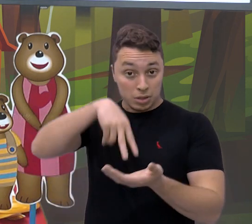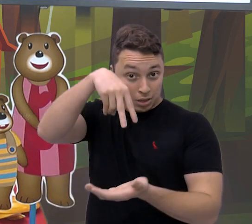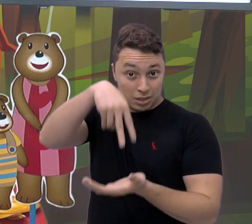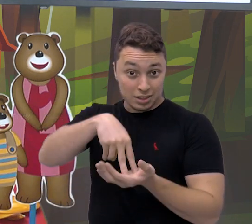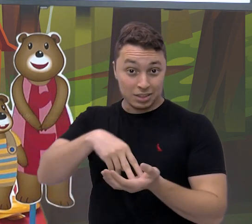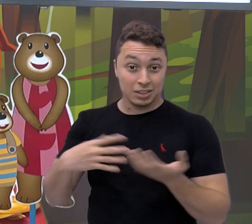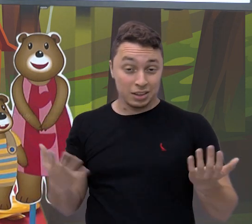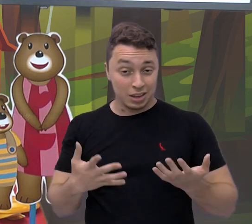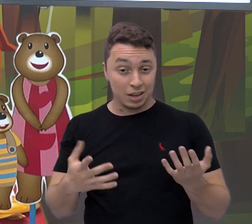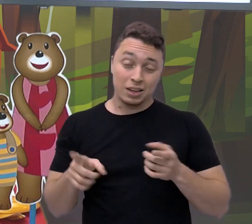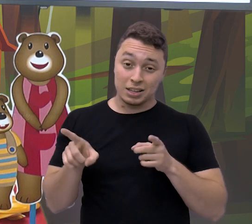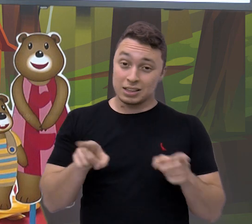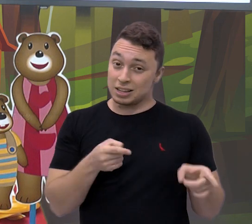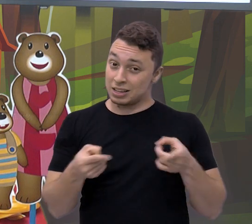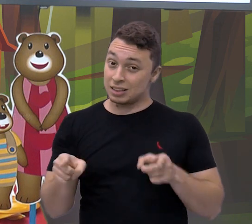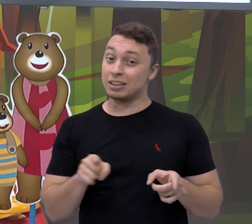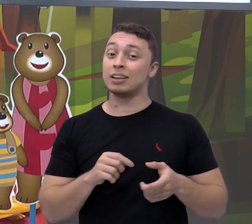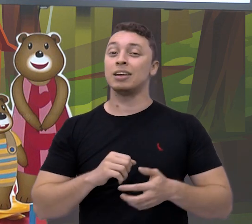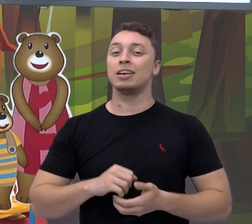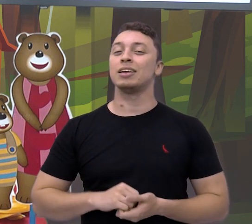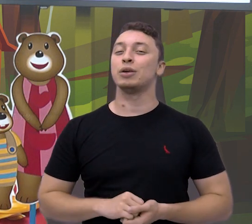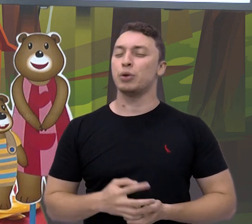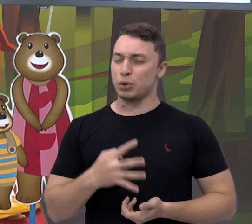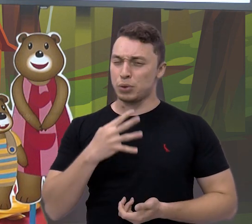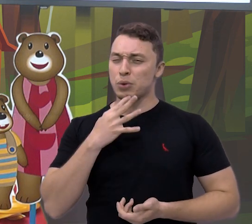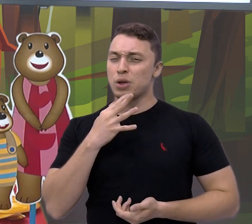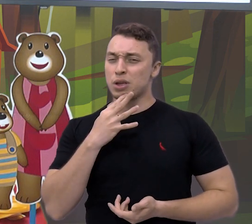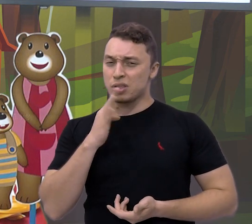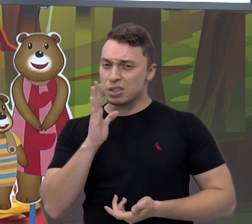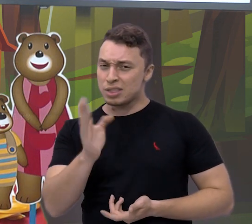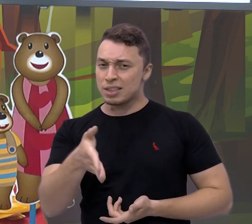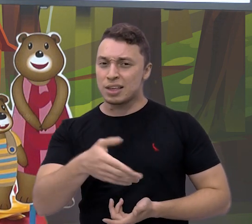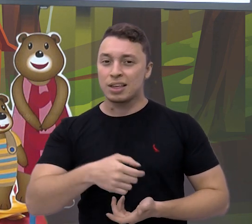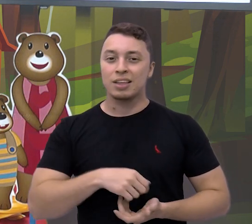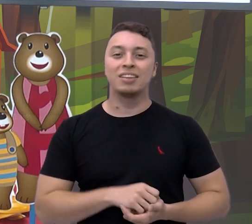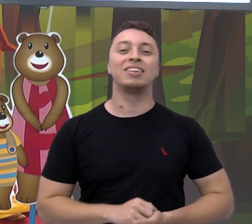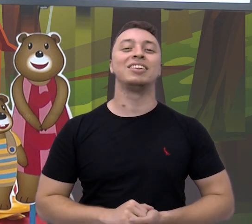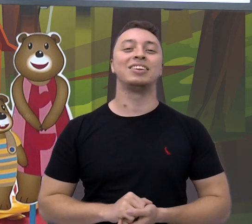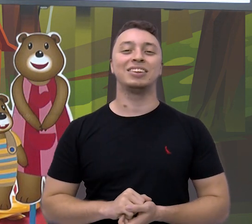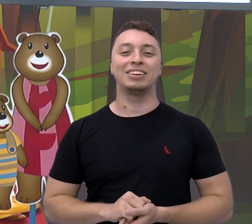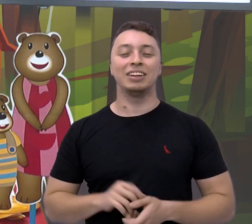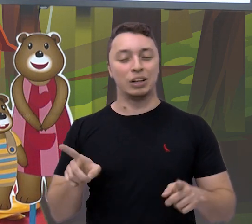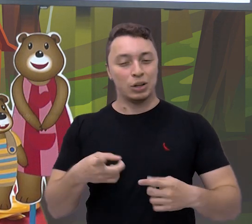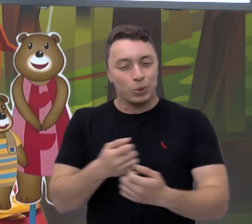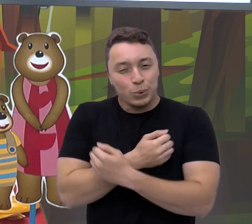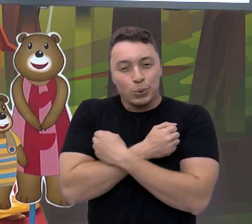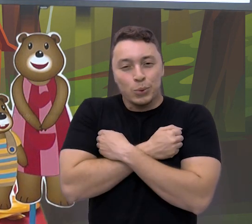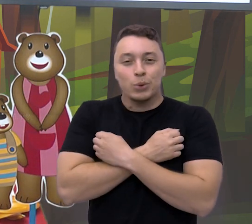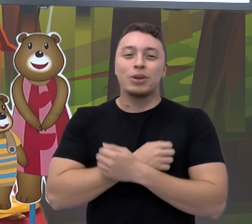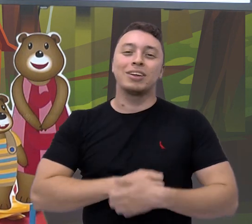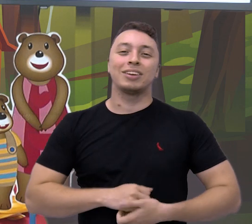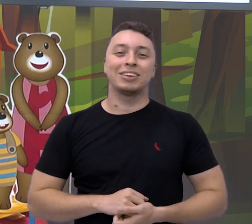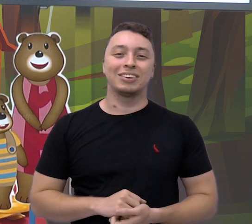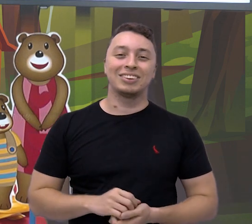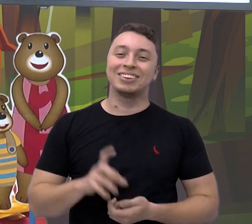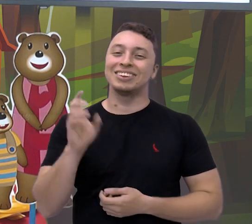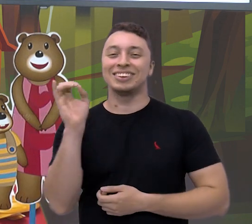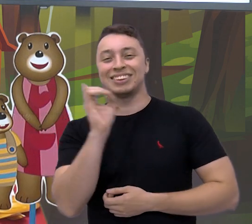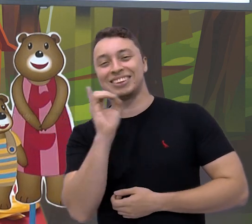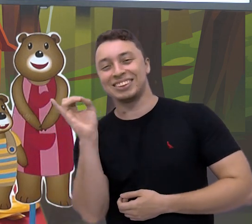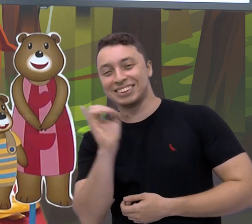nós vamos cantar uma música bastante conhecida já nas nossas aulas, né, a nossa música de acolhida. Vamos lá? Olá,